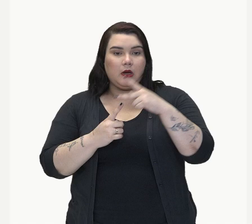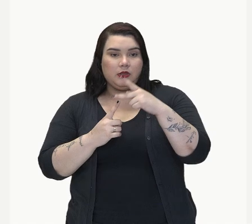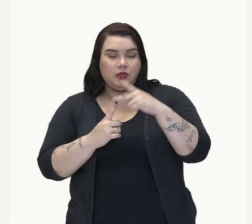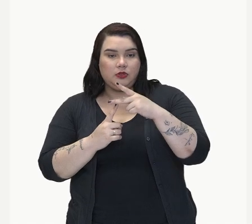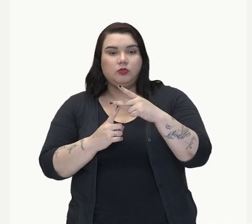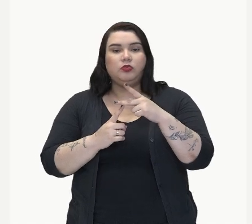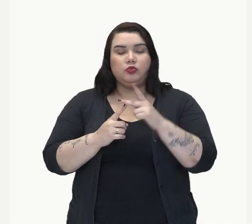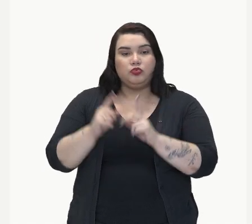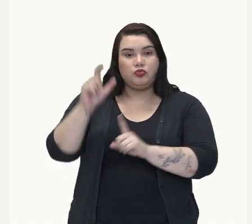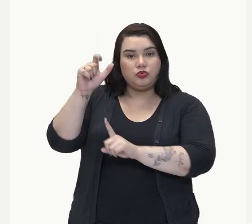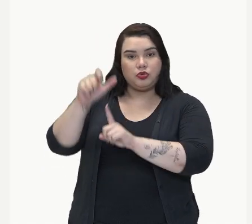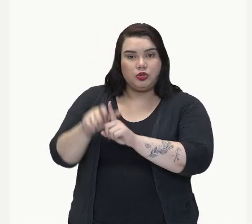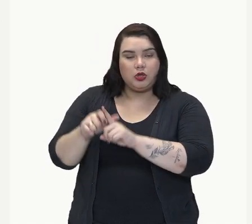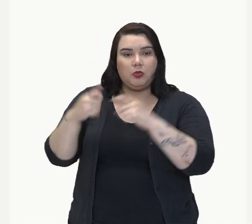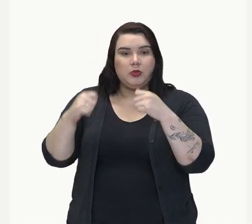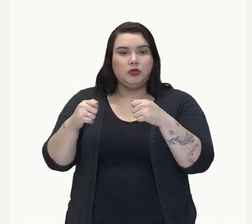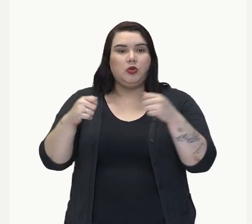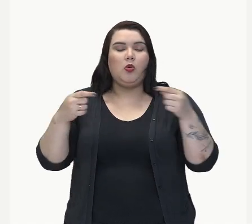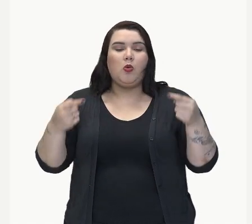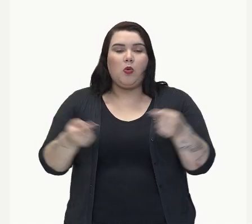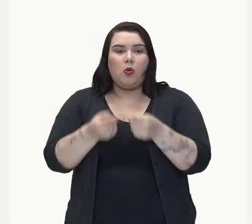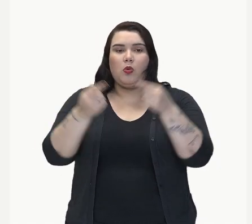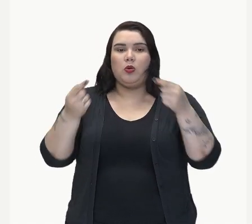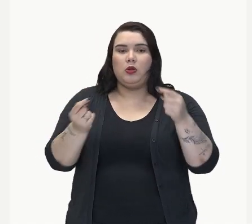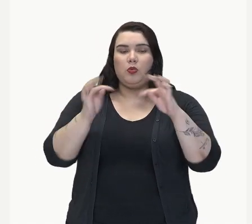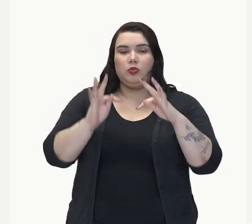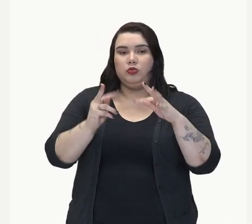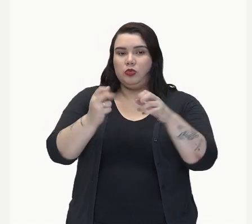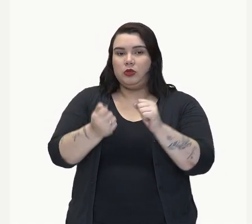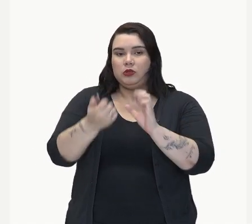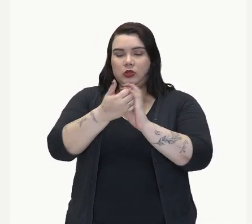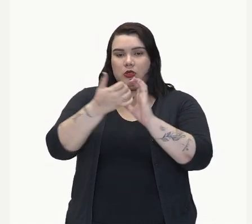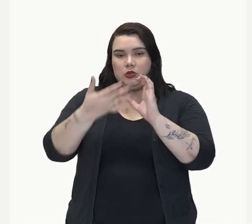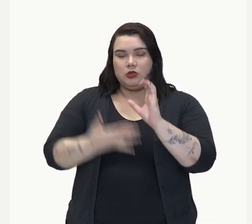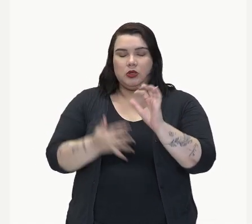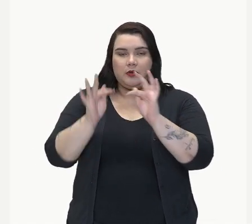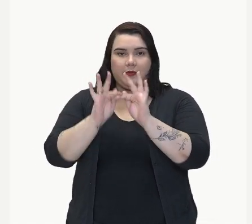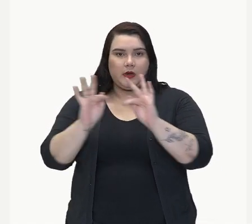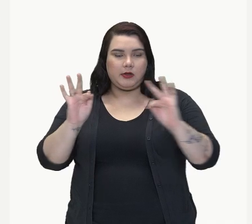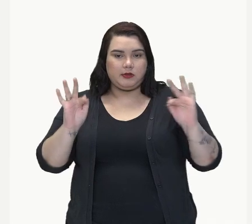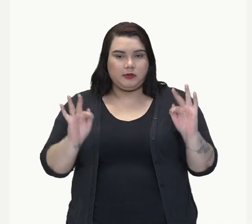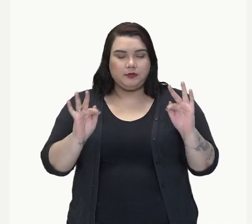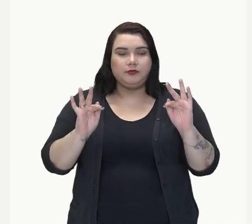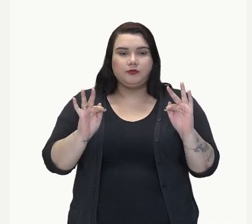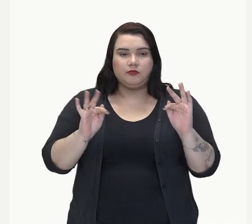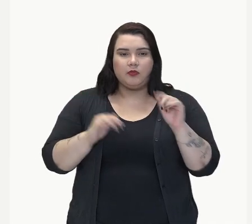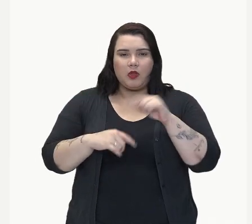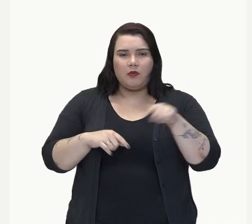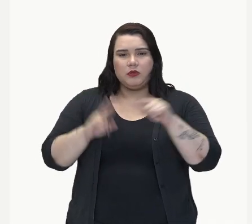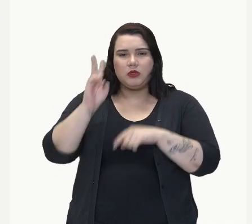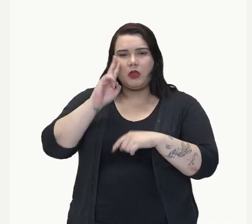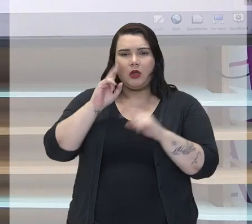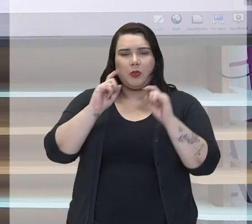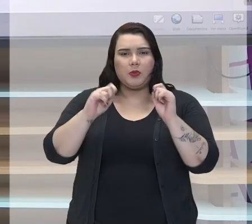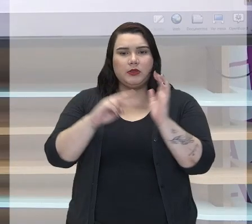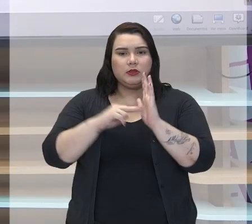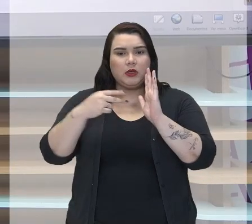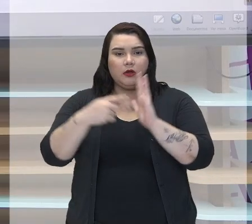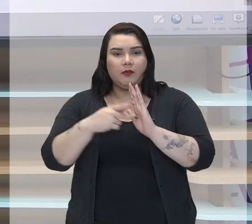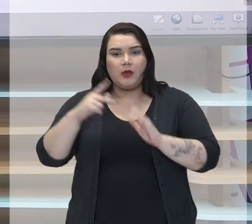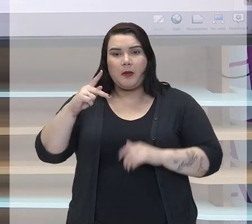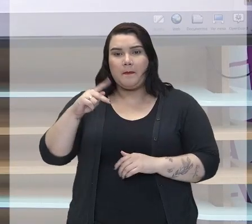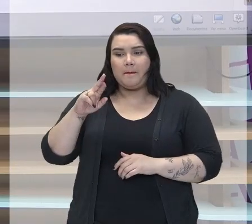deverá concordar com todos os elementos do sujeito. Você lembra o que é um predicativo do sujeito?